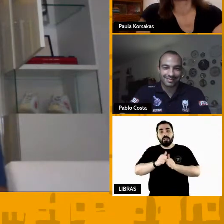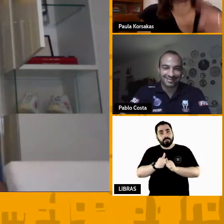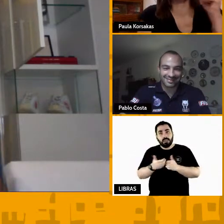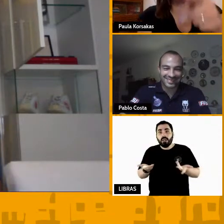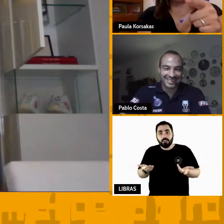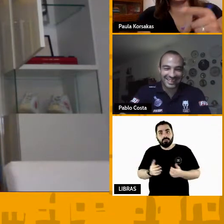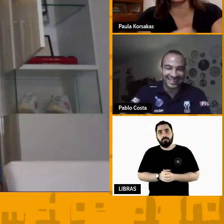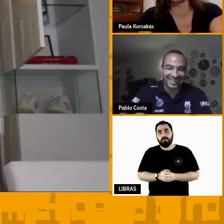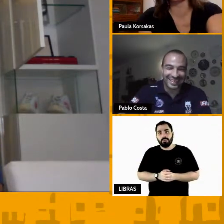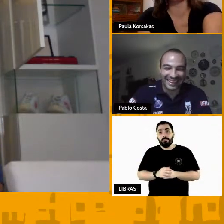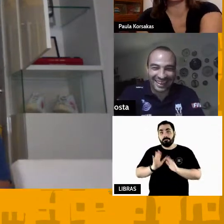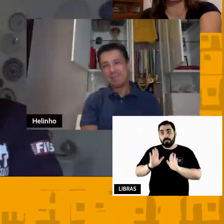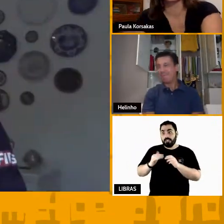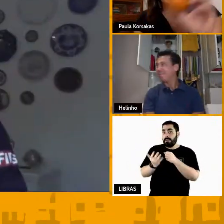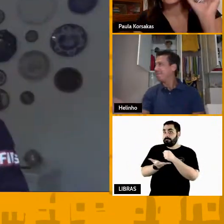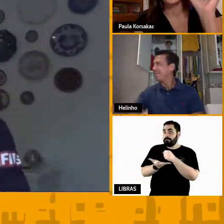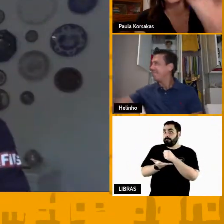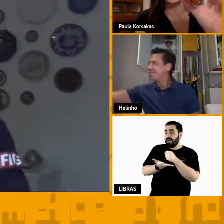o Pablo vai falar